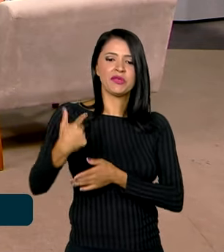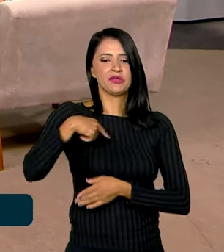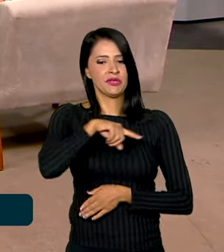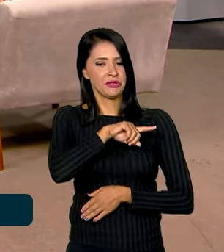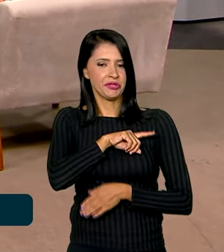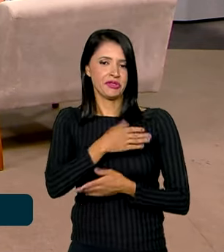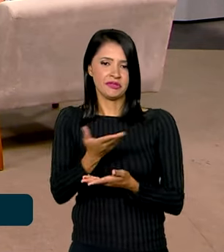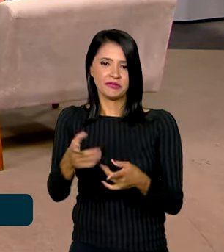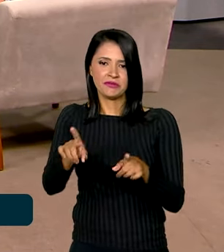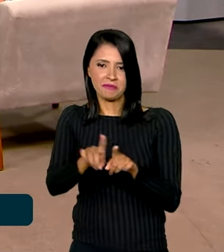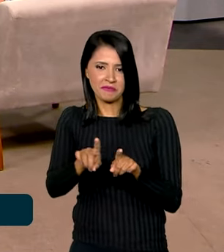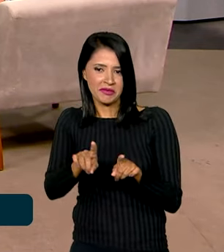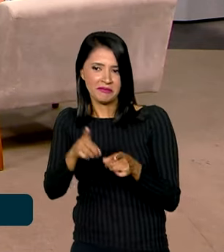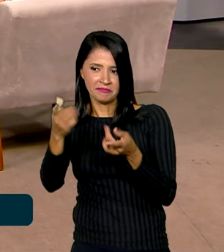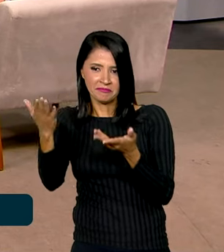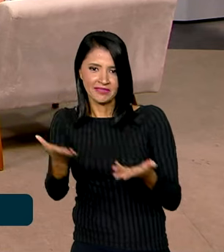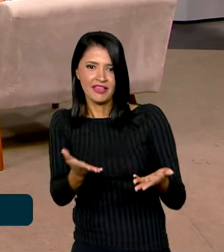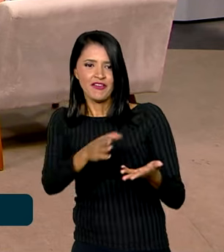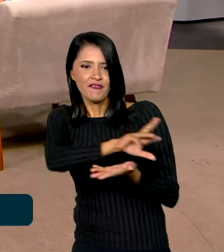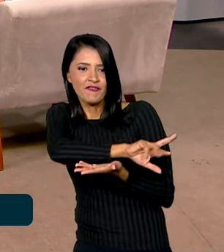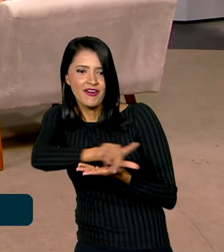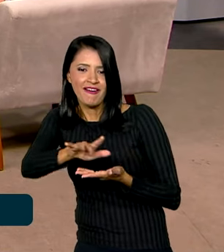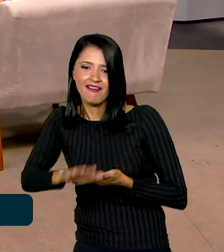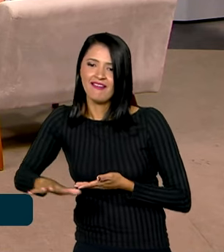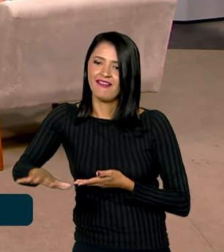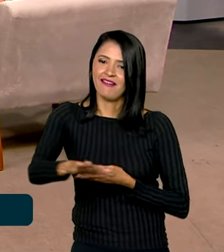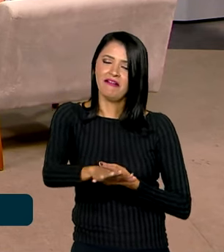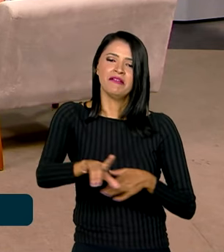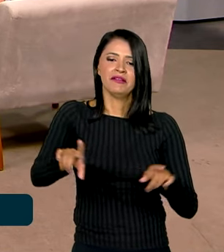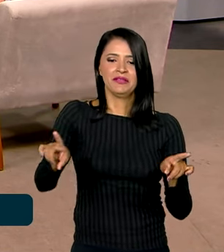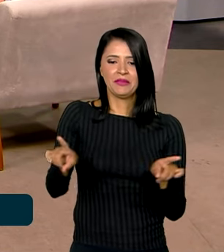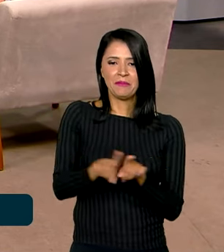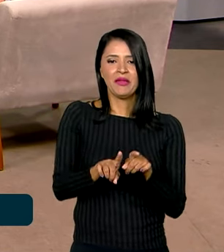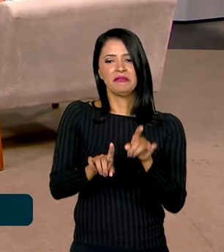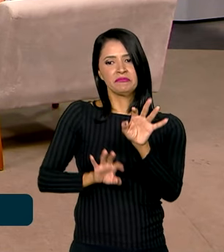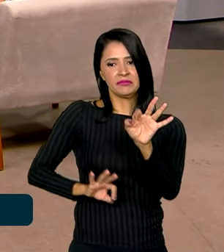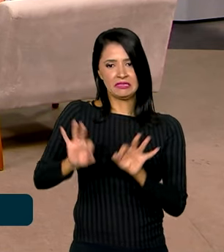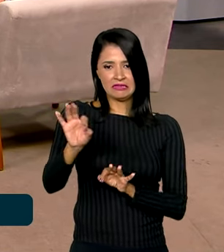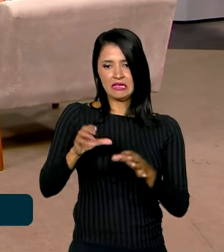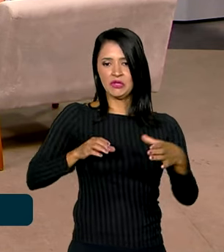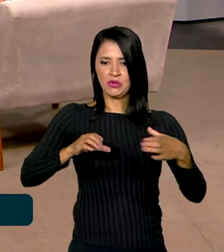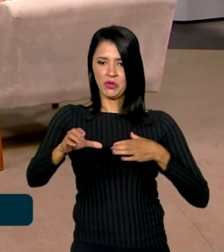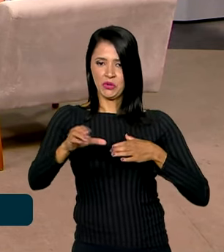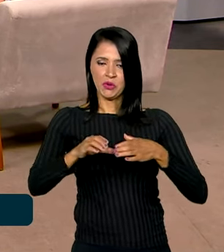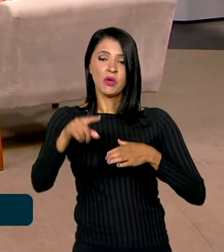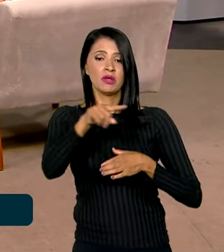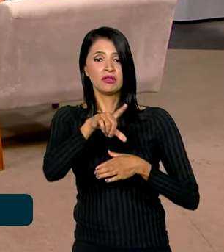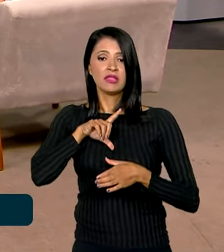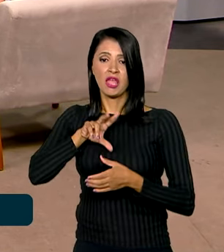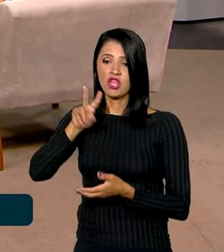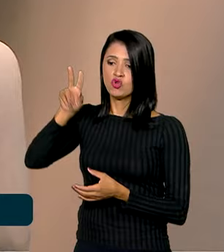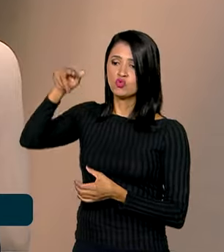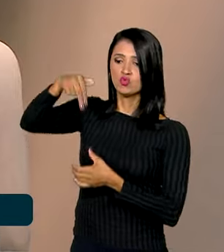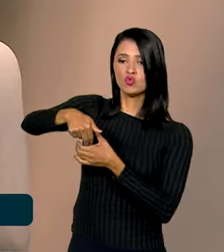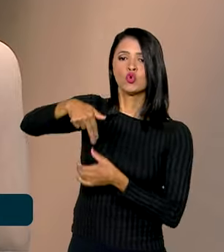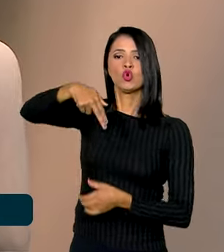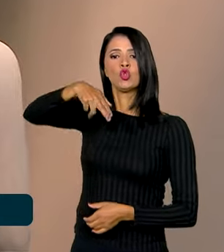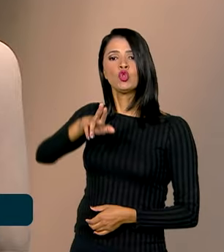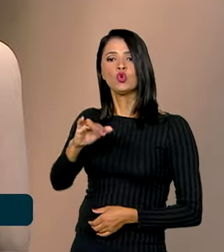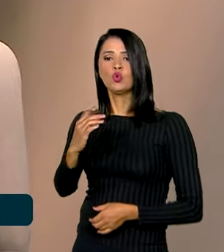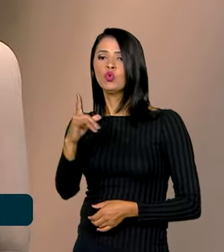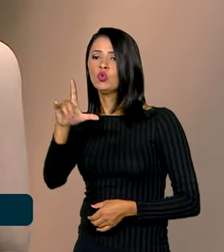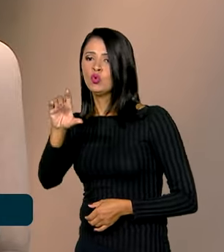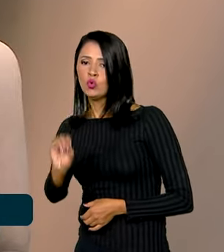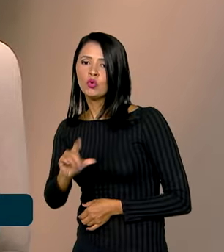com, enfim, tem várias instâncias aí na organização do concurso, gente teve um núcleo duro ali que conta com a